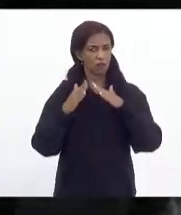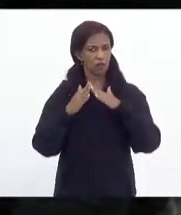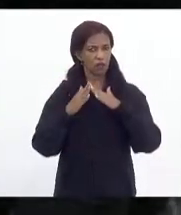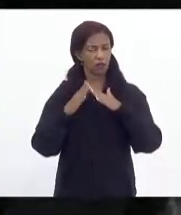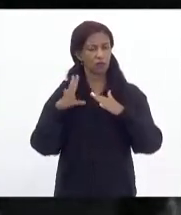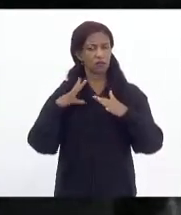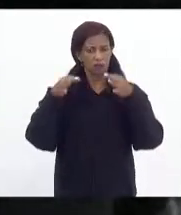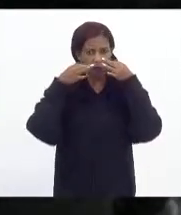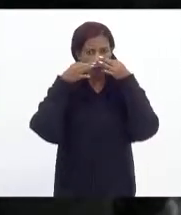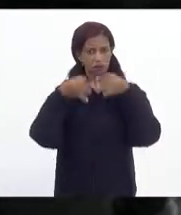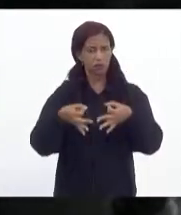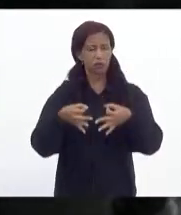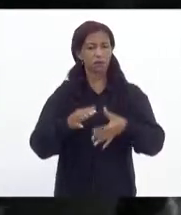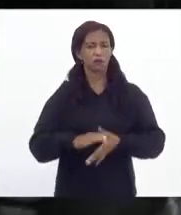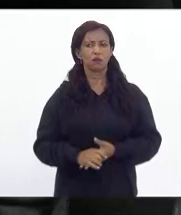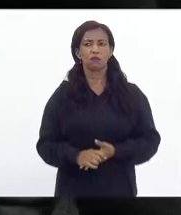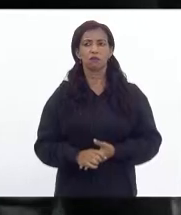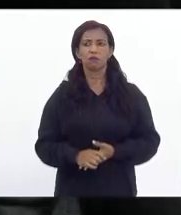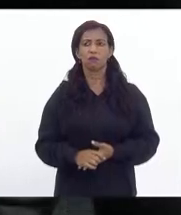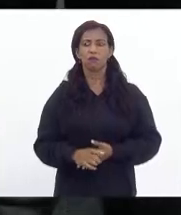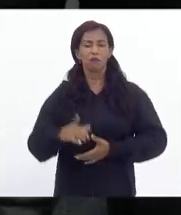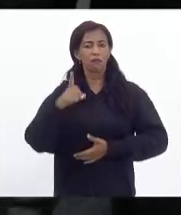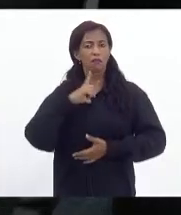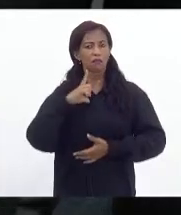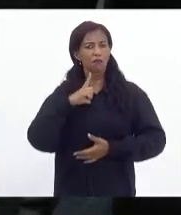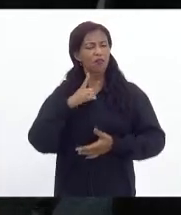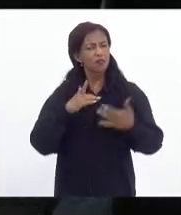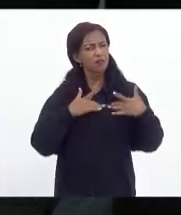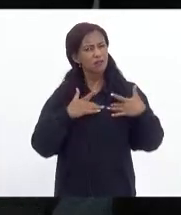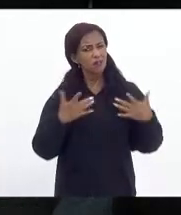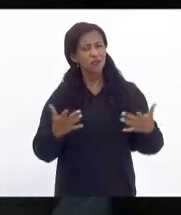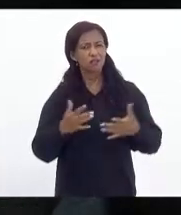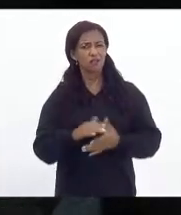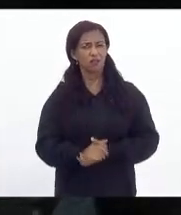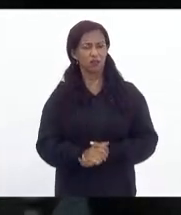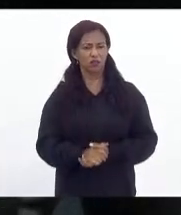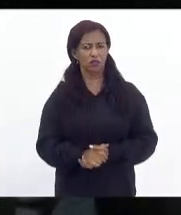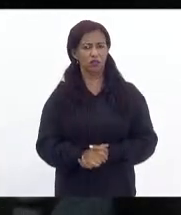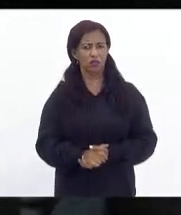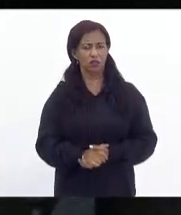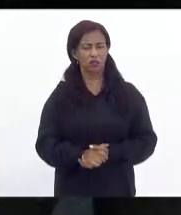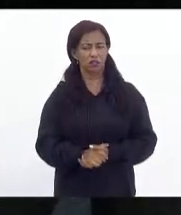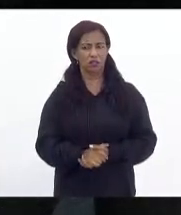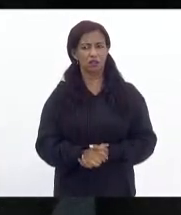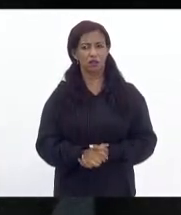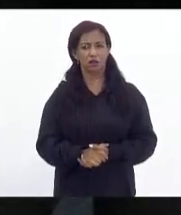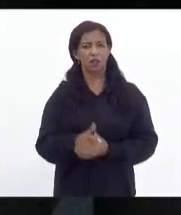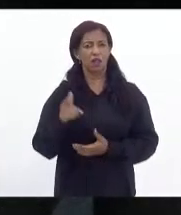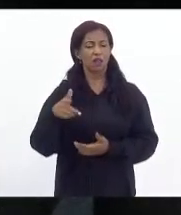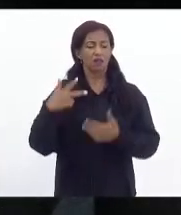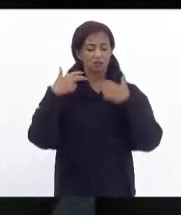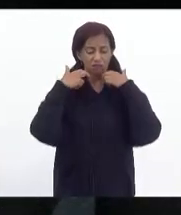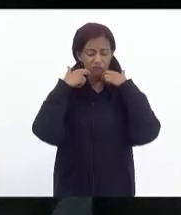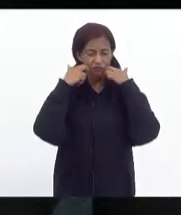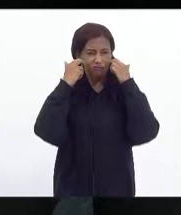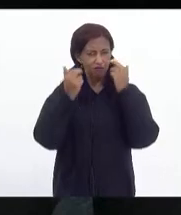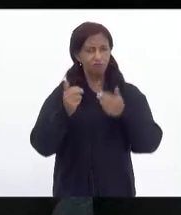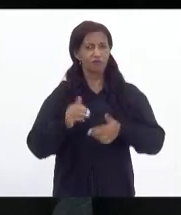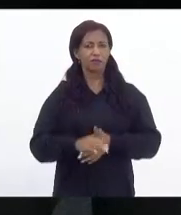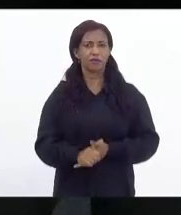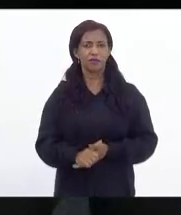chamamos a atenção para que sejam sensíveis a essa vergonhosa